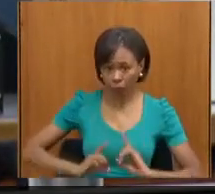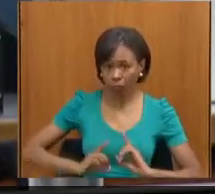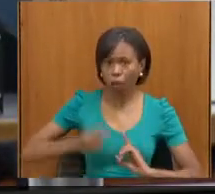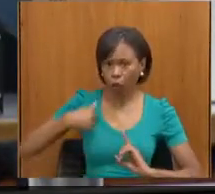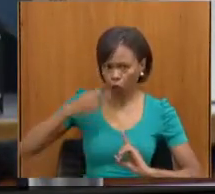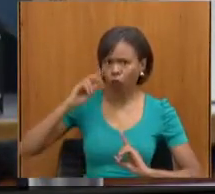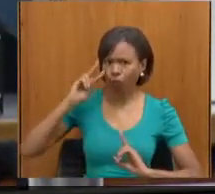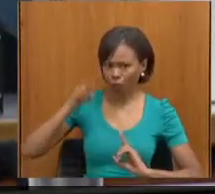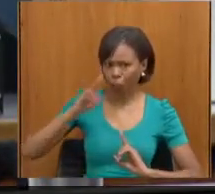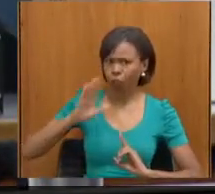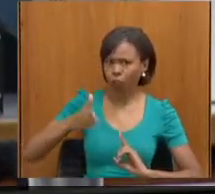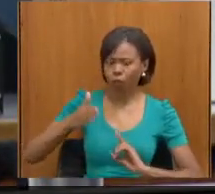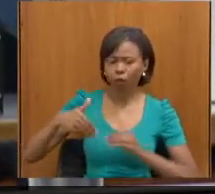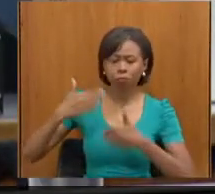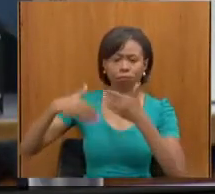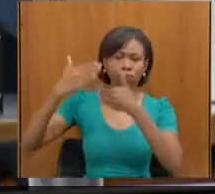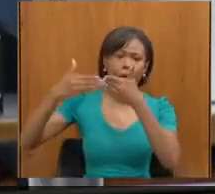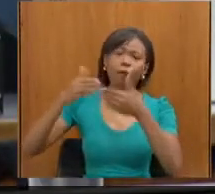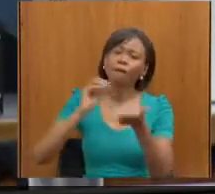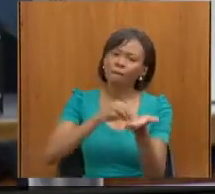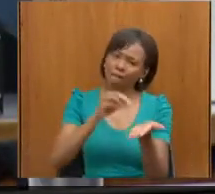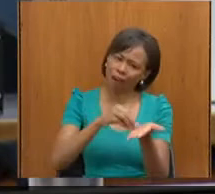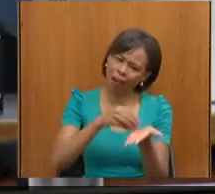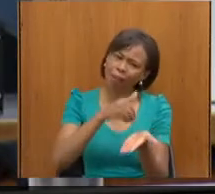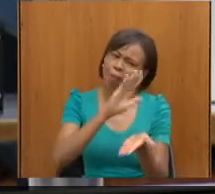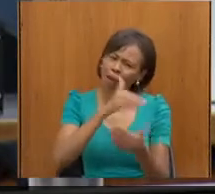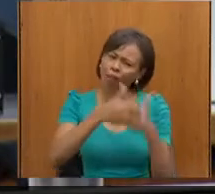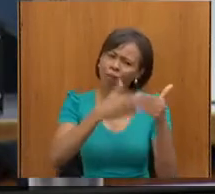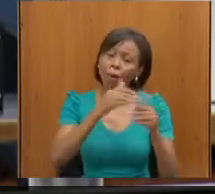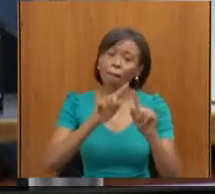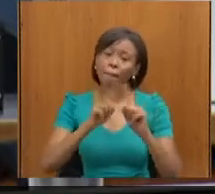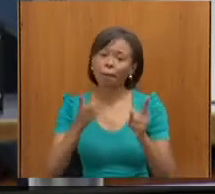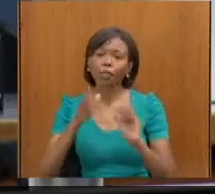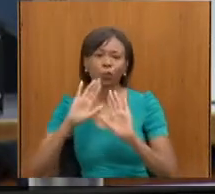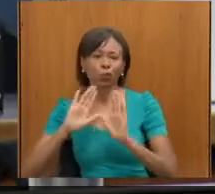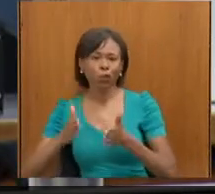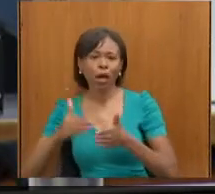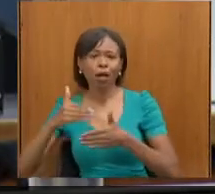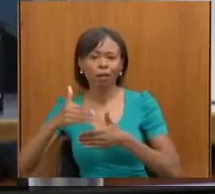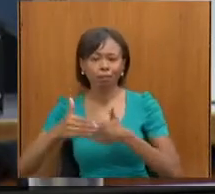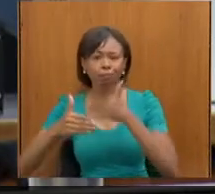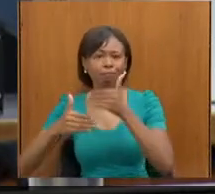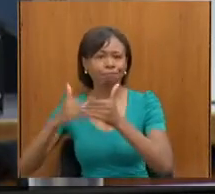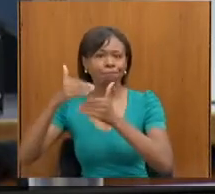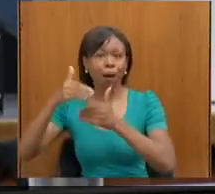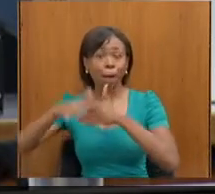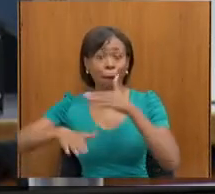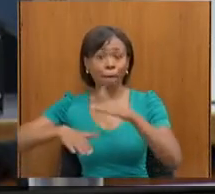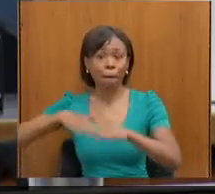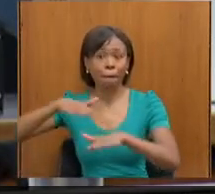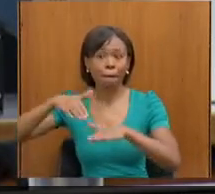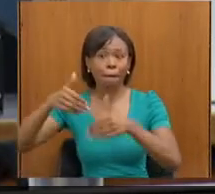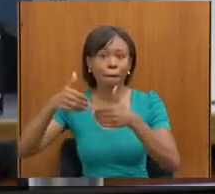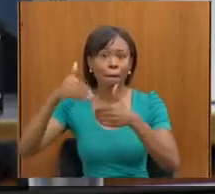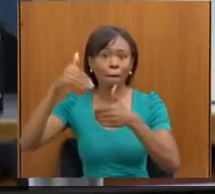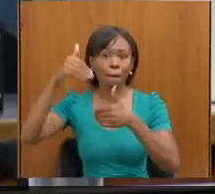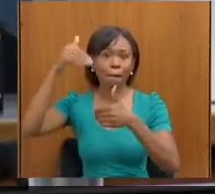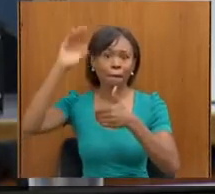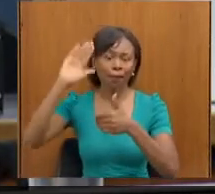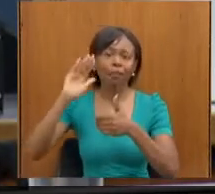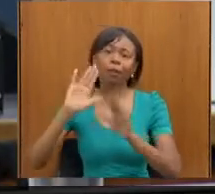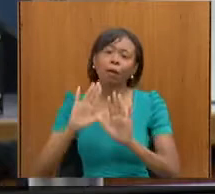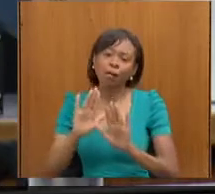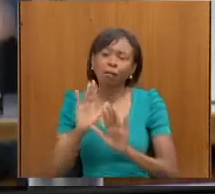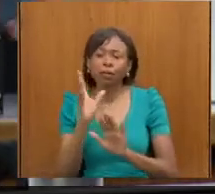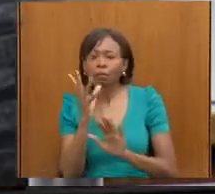ainda, gente tem muito o que melhorar, mas é inegável que as coisas começam a avançar ainda que numa velocidade que não é a que a gente quer,